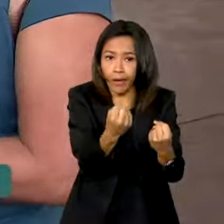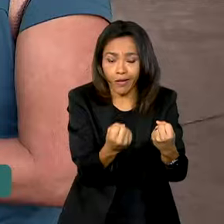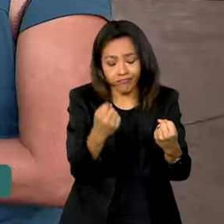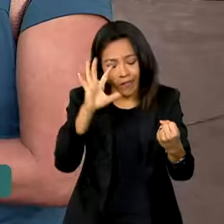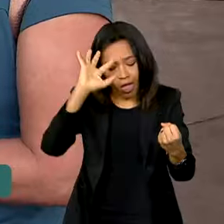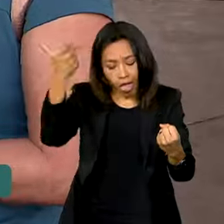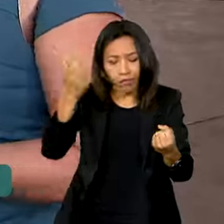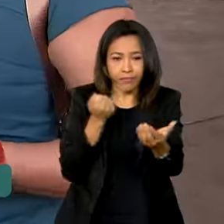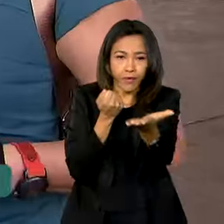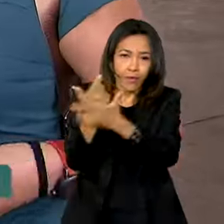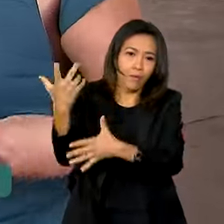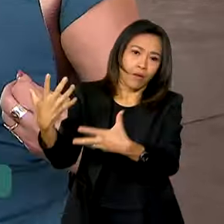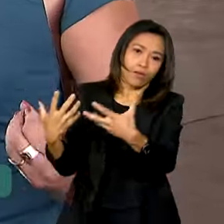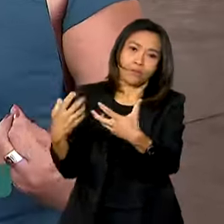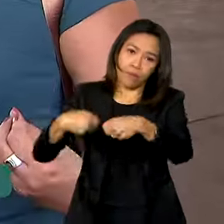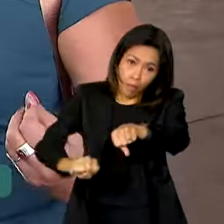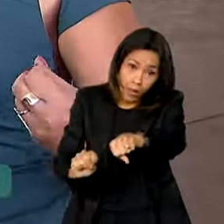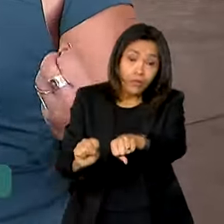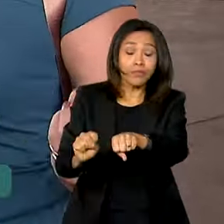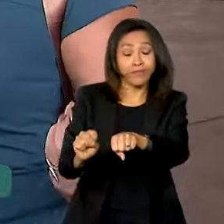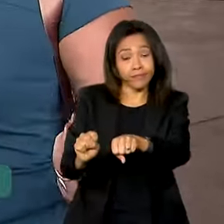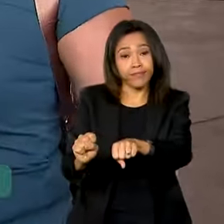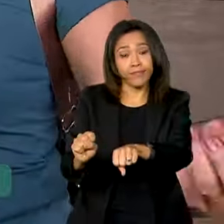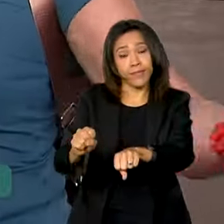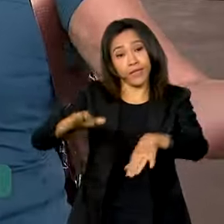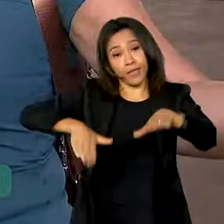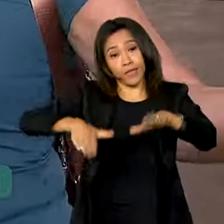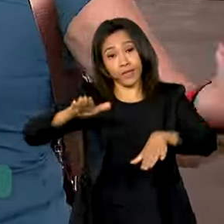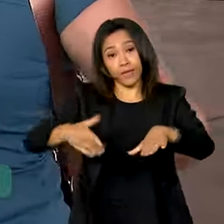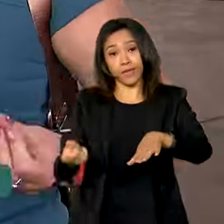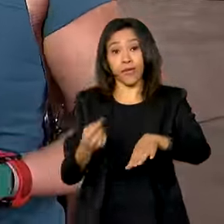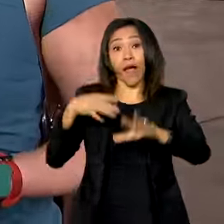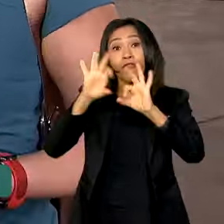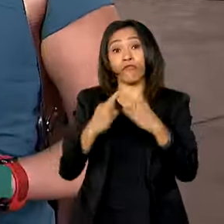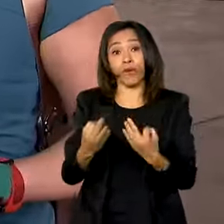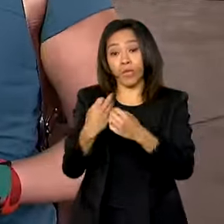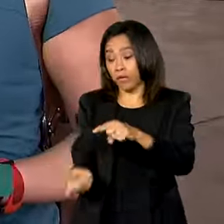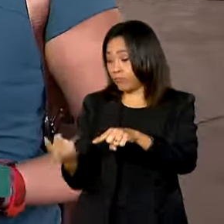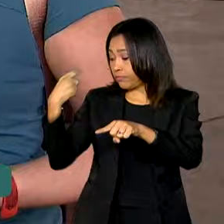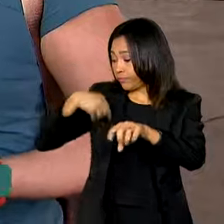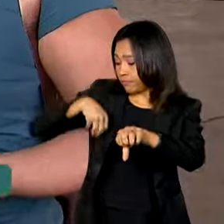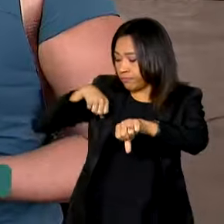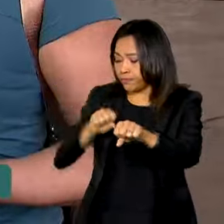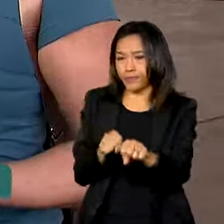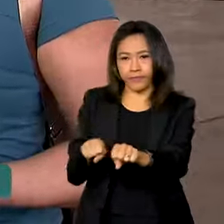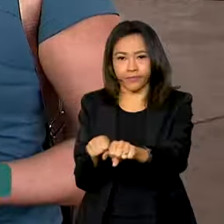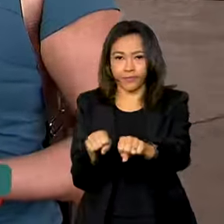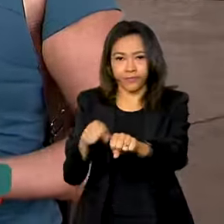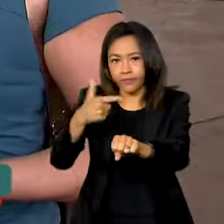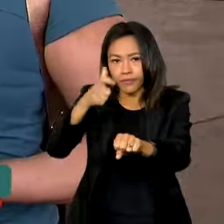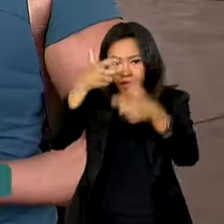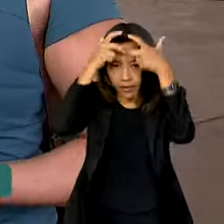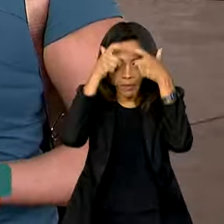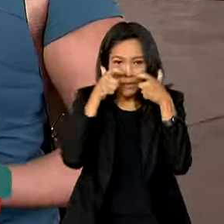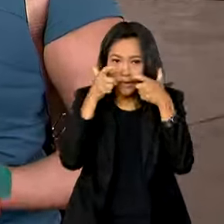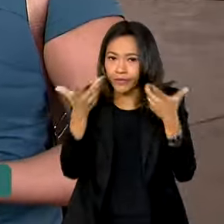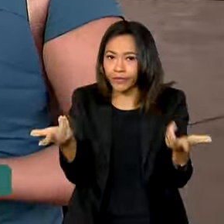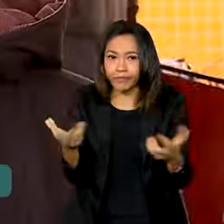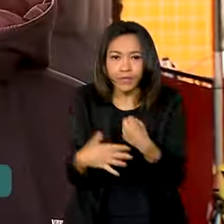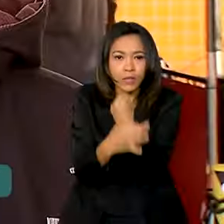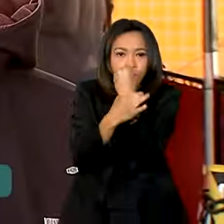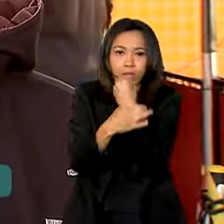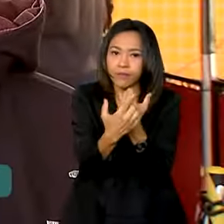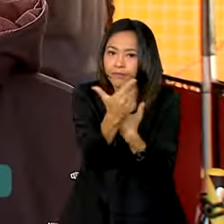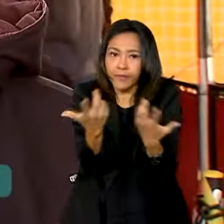comprando uma moto e, às vezes, muitas vezes, carregam a família inteira em cima de uma moto, sem capacete, sem equipamento de